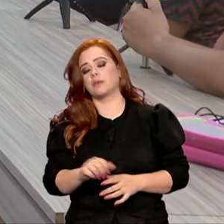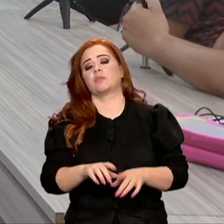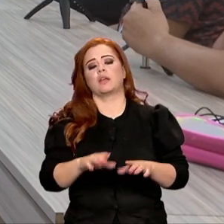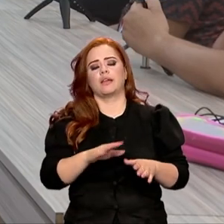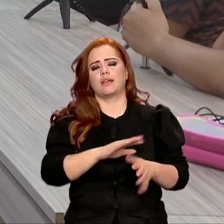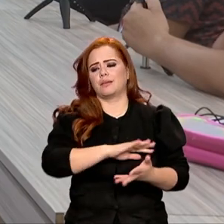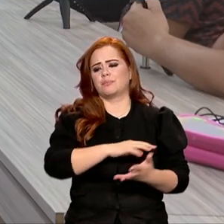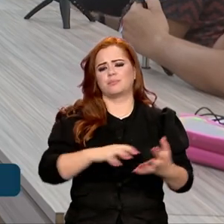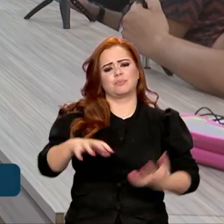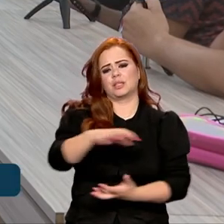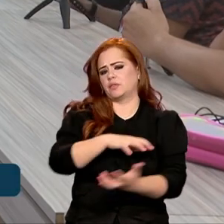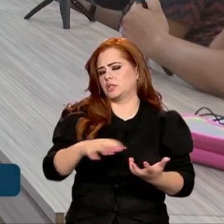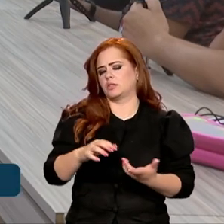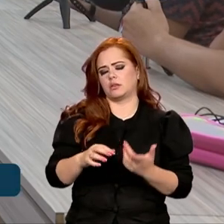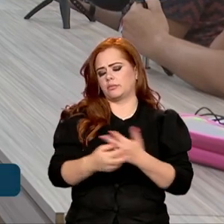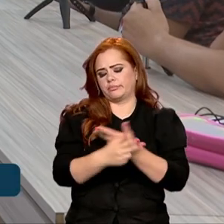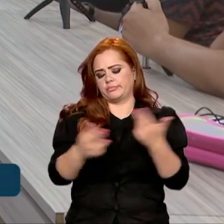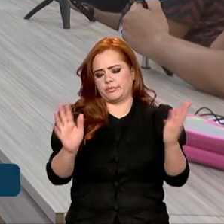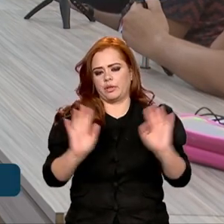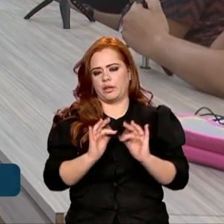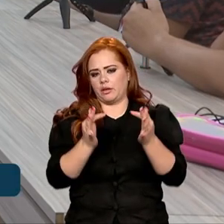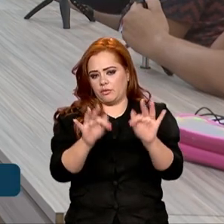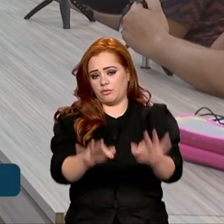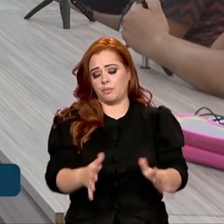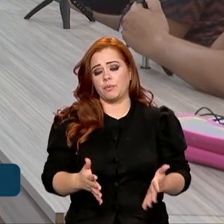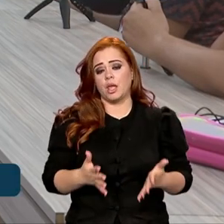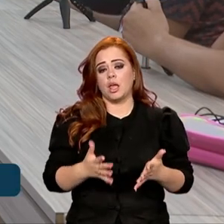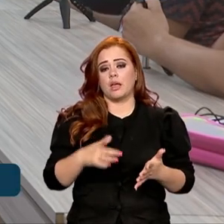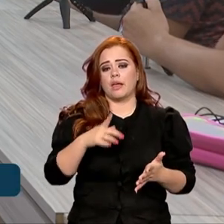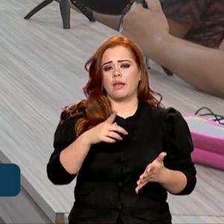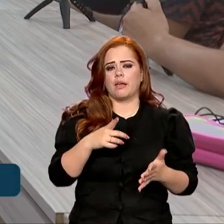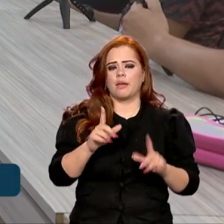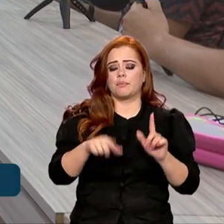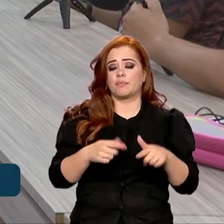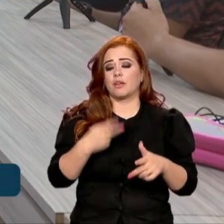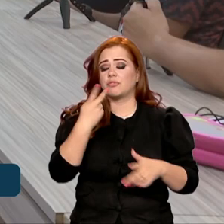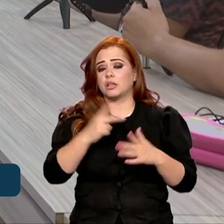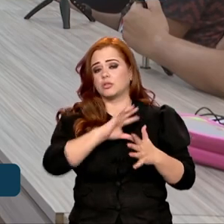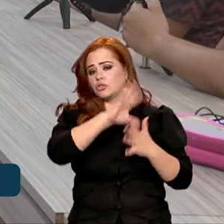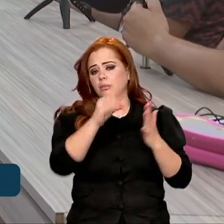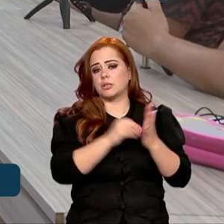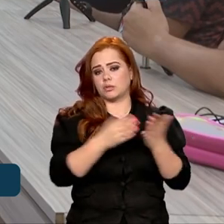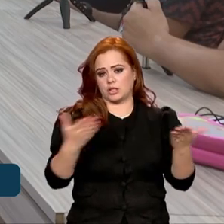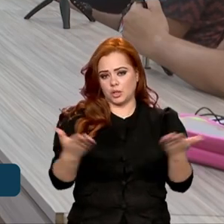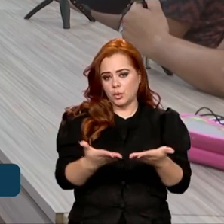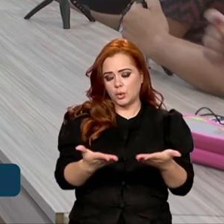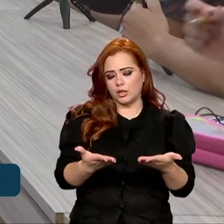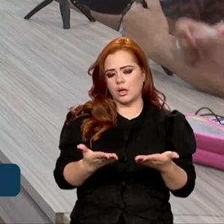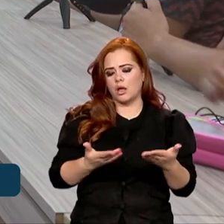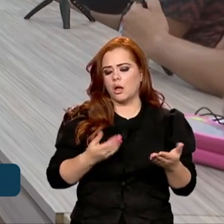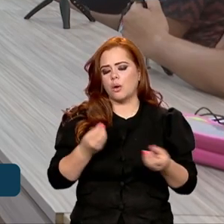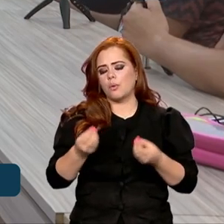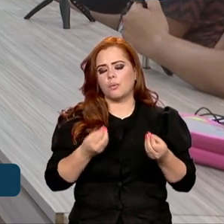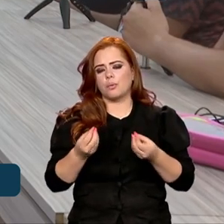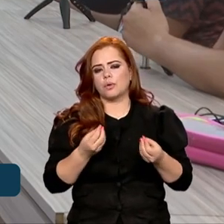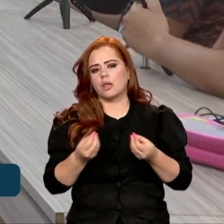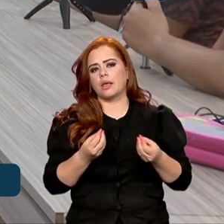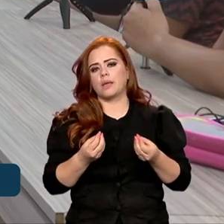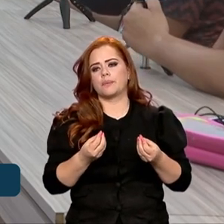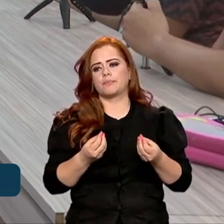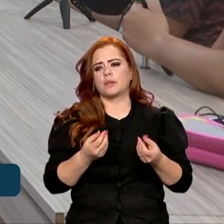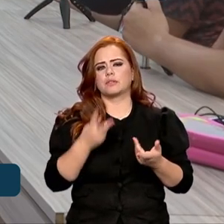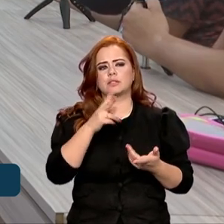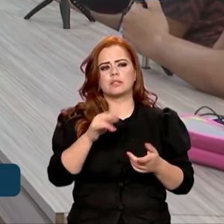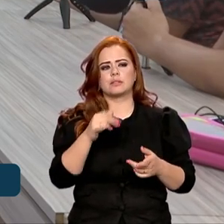Mas, enfim, não falando de Parintins, mas falando de Amazonas, qual a projeção de vocês para fazerem outras cidades, polos